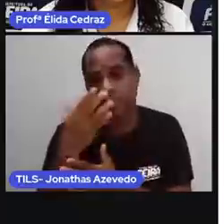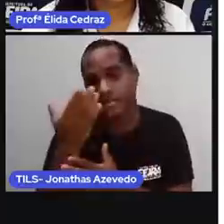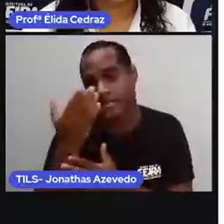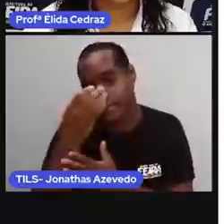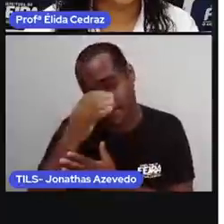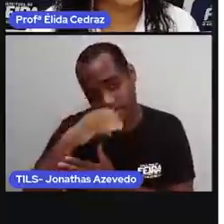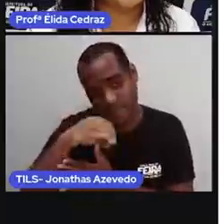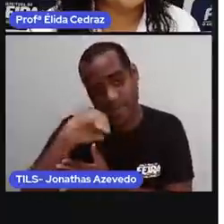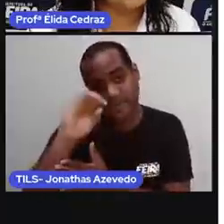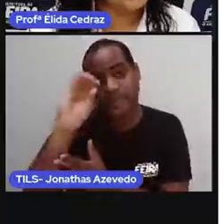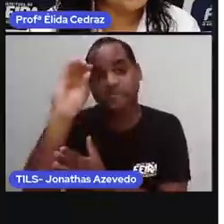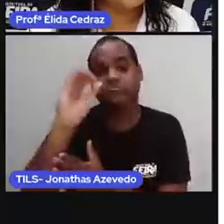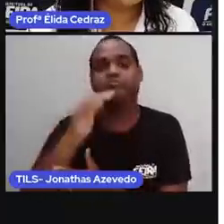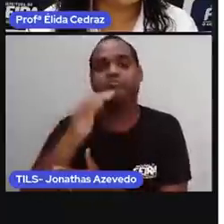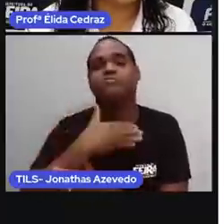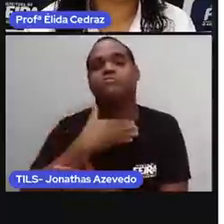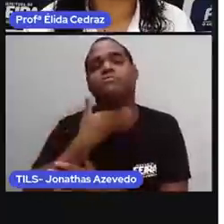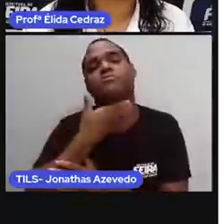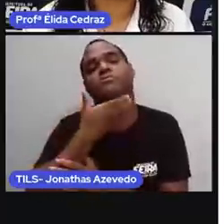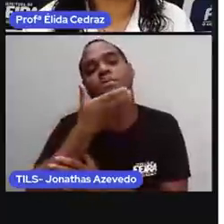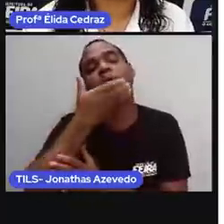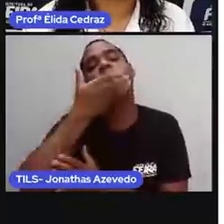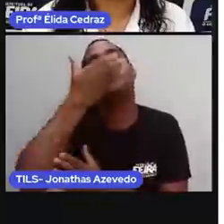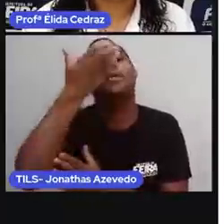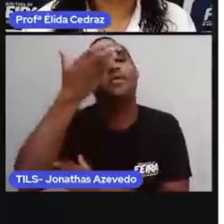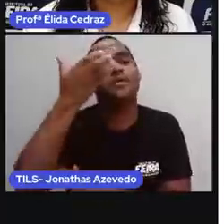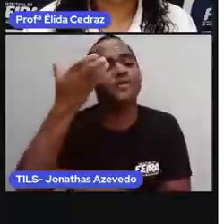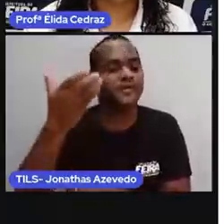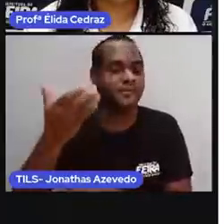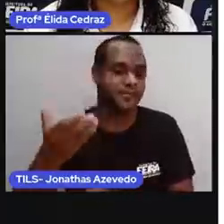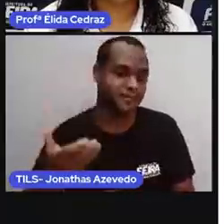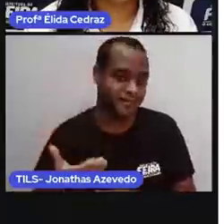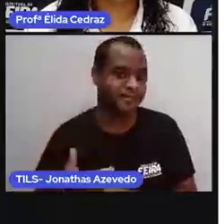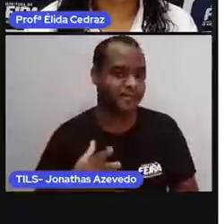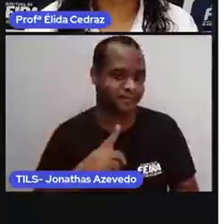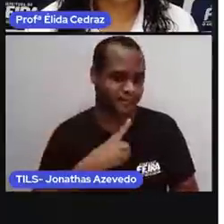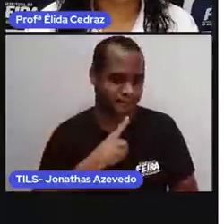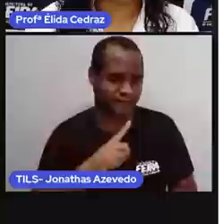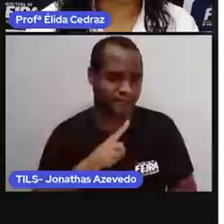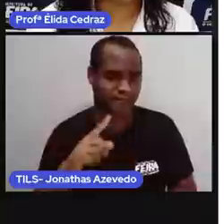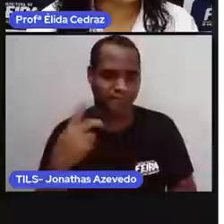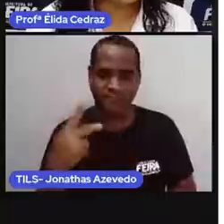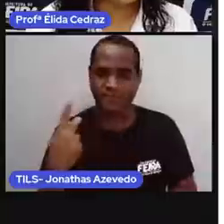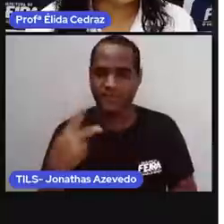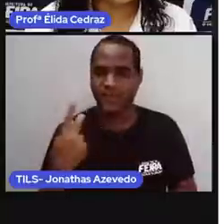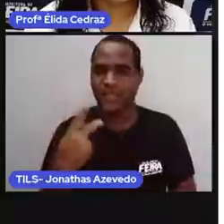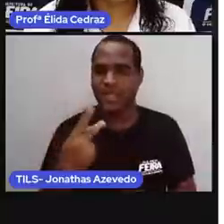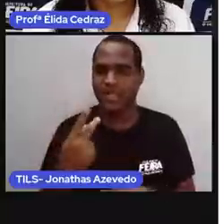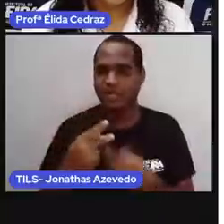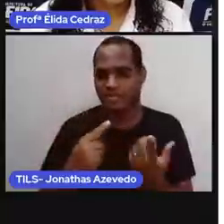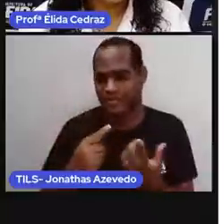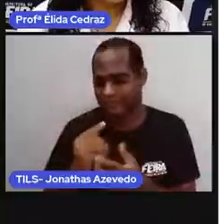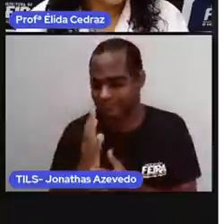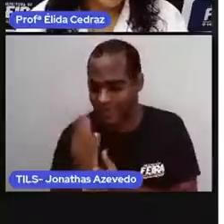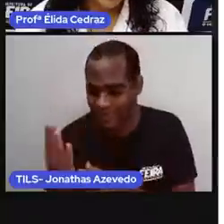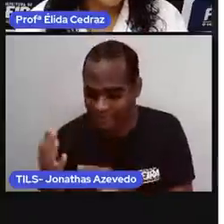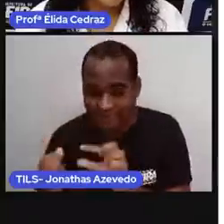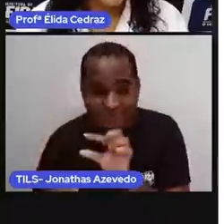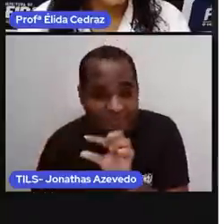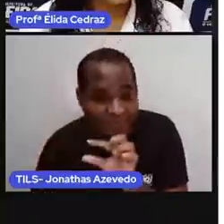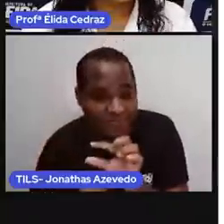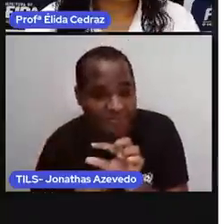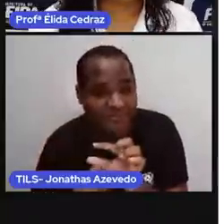Elefante, girafa. Esses animais, eles comem plantinhas. Os